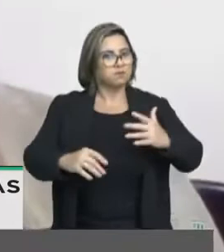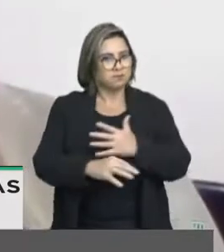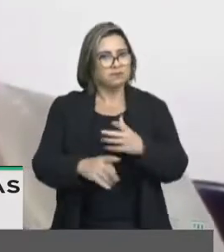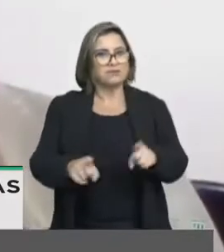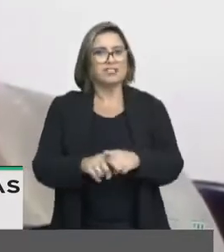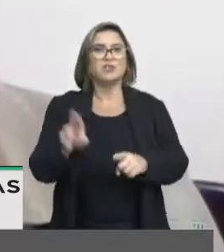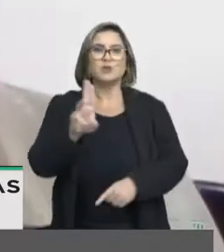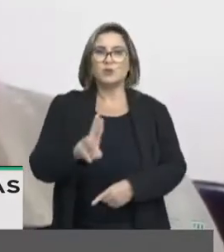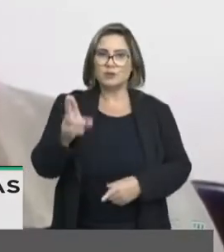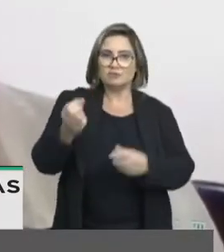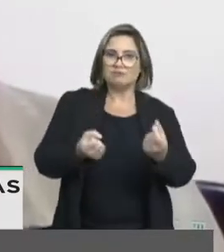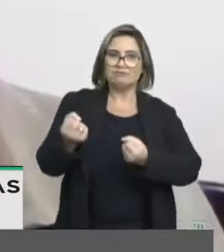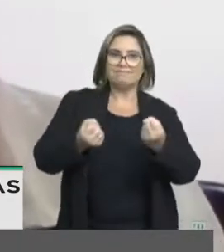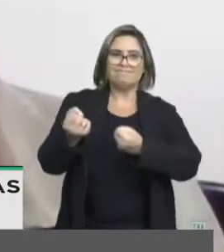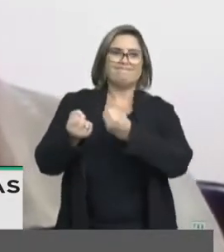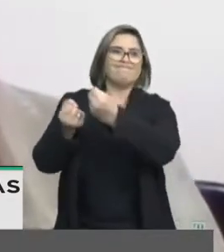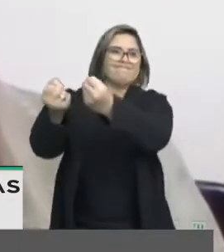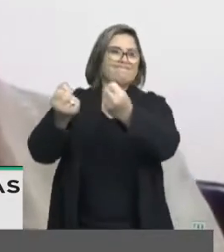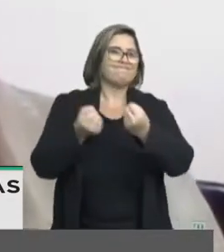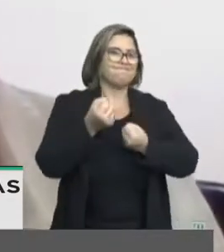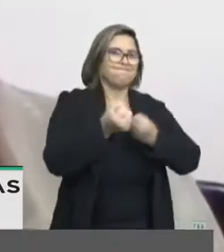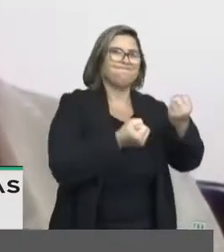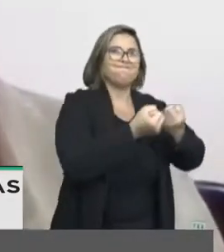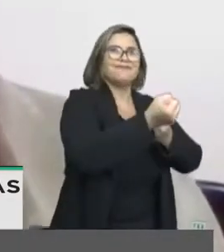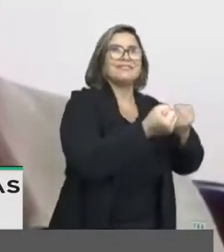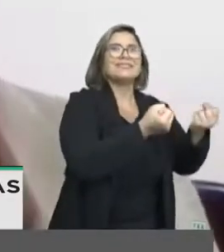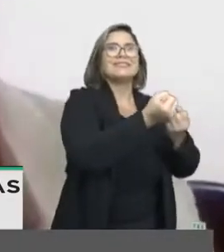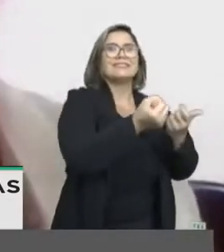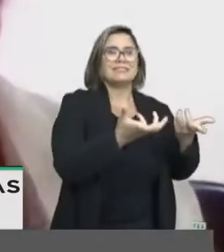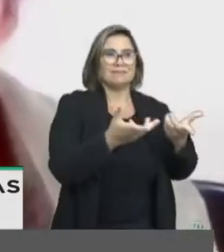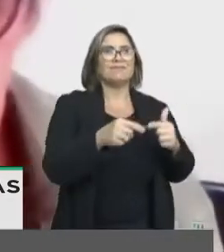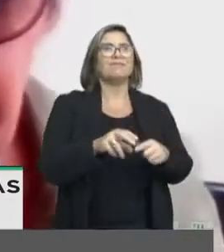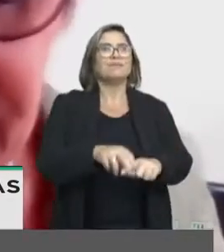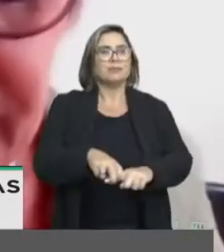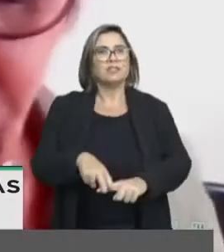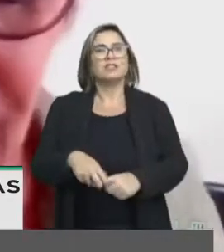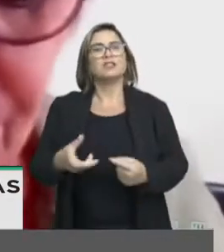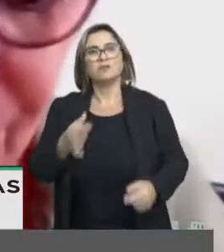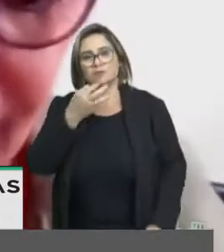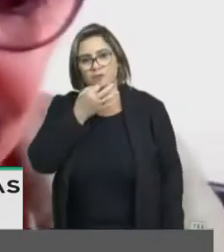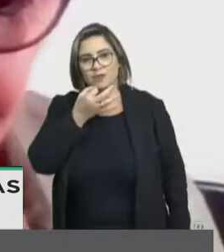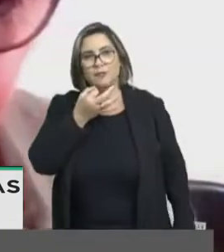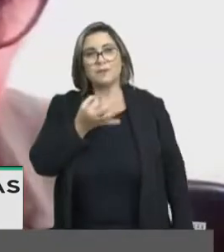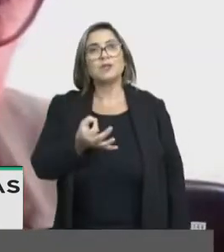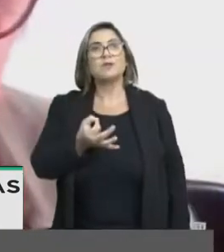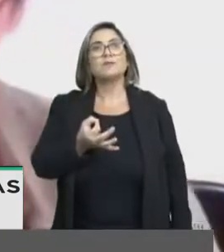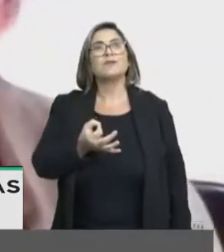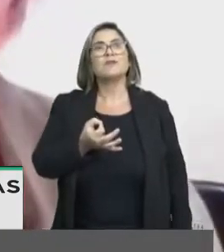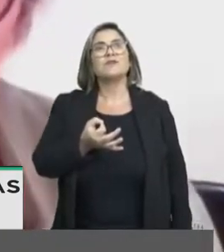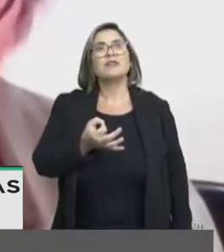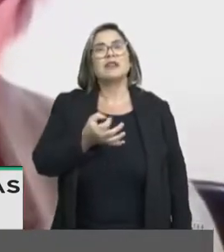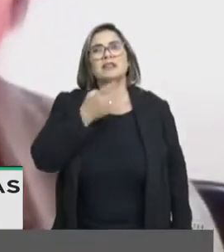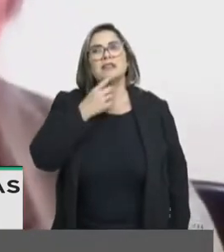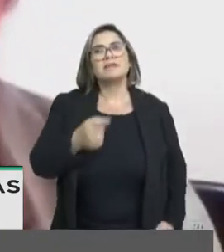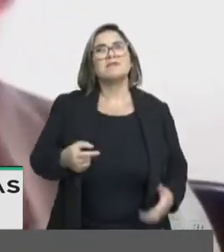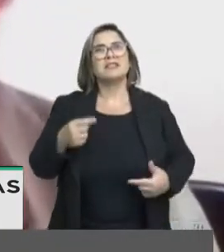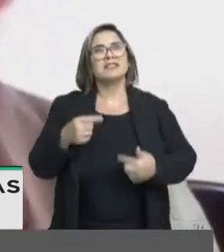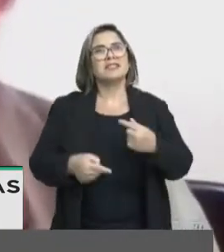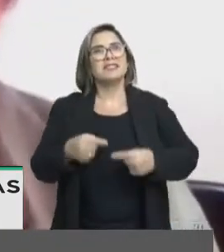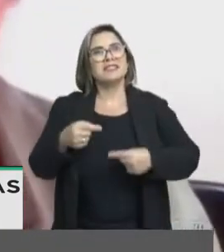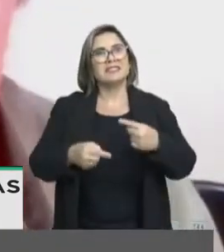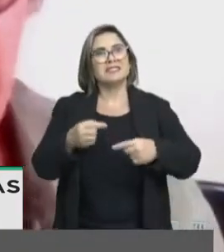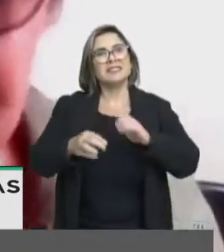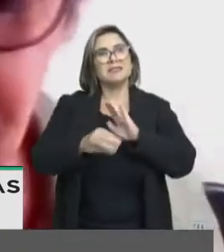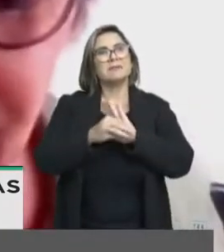os veículos podem produzir. Então, portanto, eu sugeriria que nós pudéssemos fazer uma discussão sobre essa medida